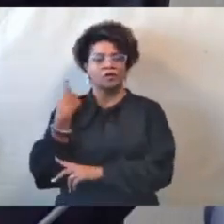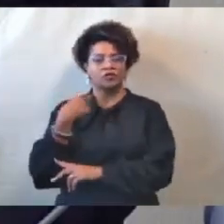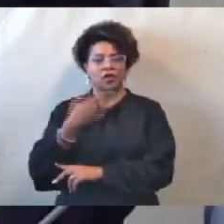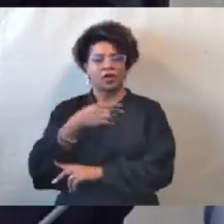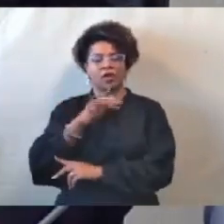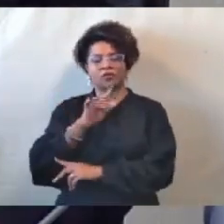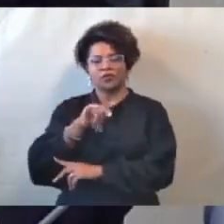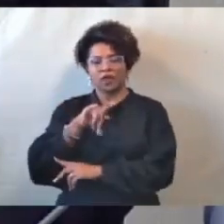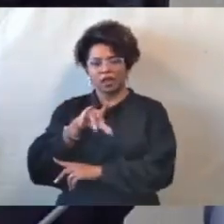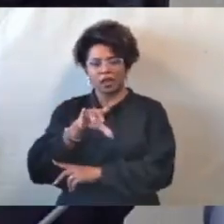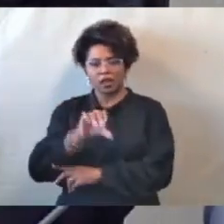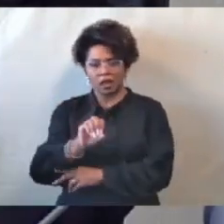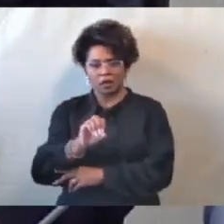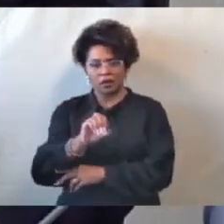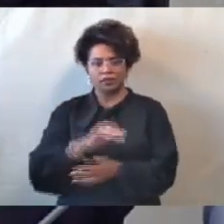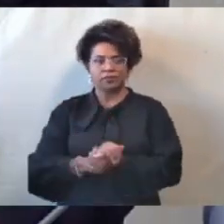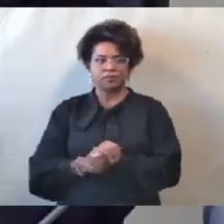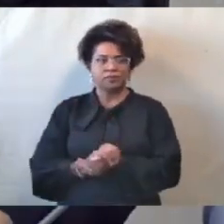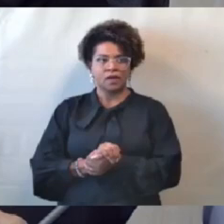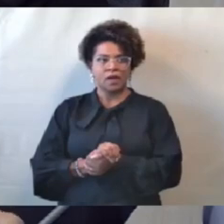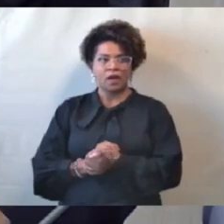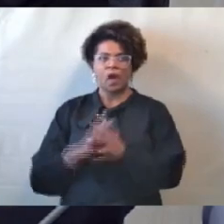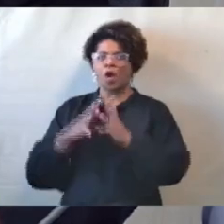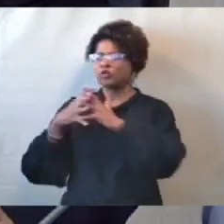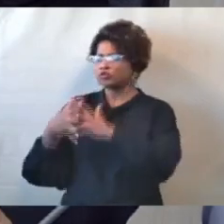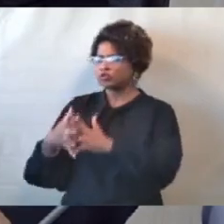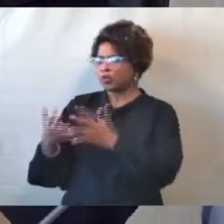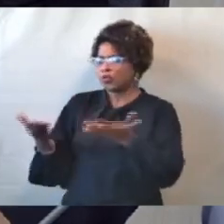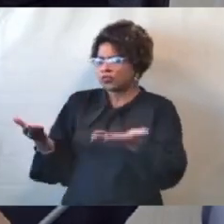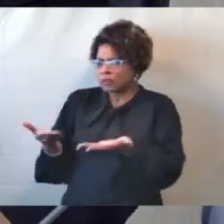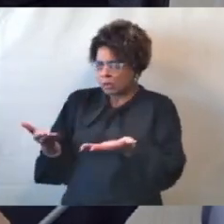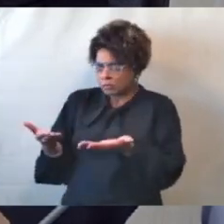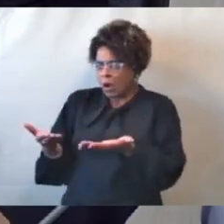Alguma dúvida até aqui, doutor Fernando, Ricardo?